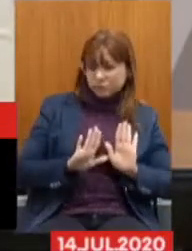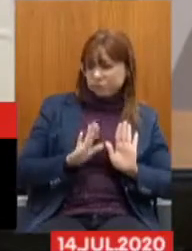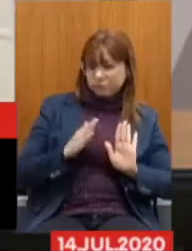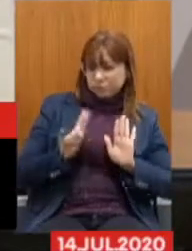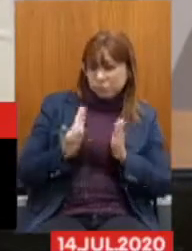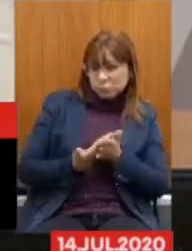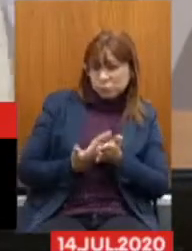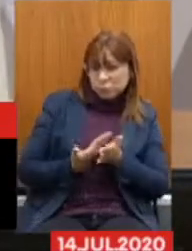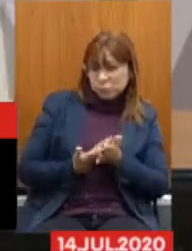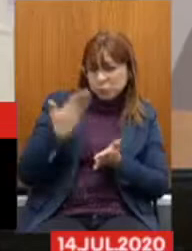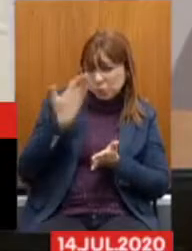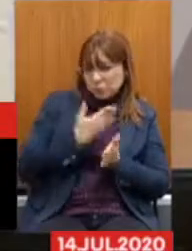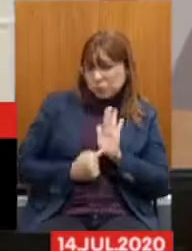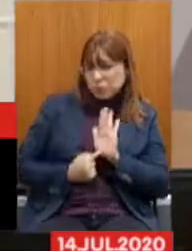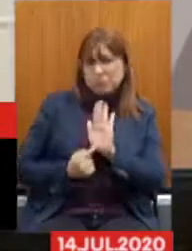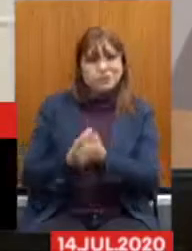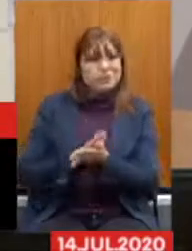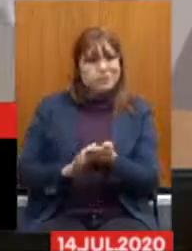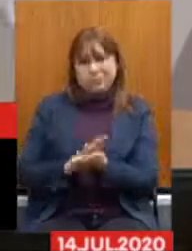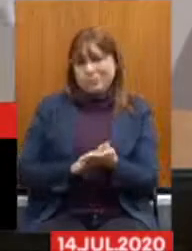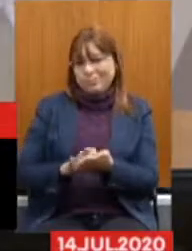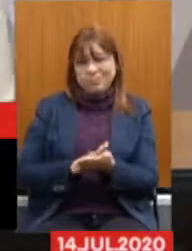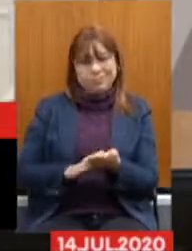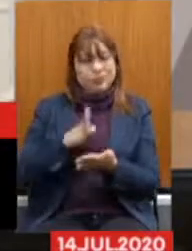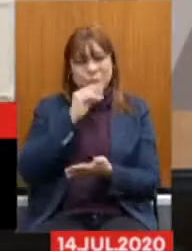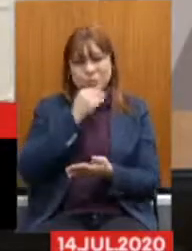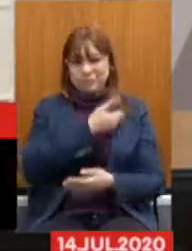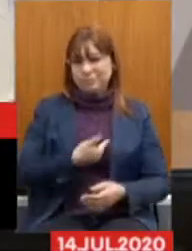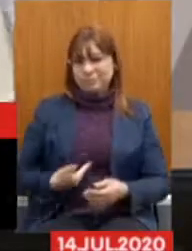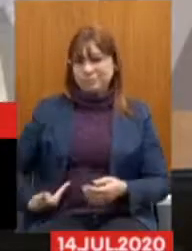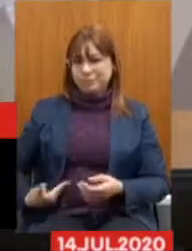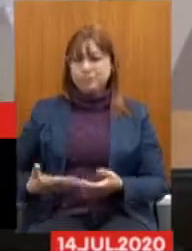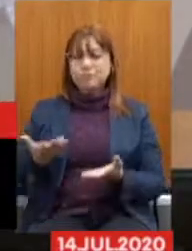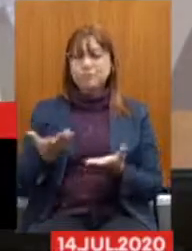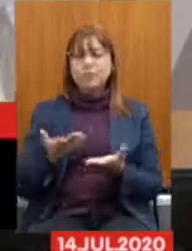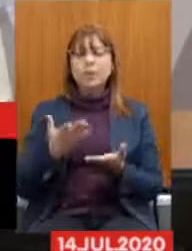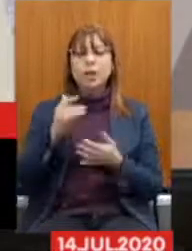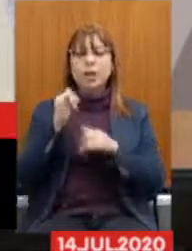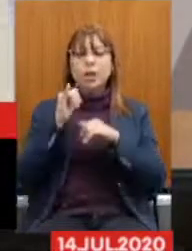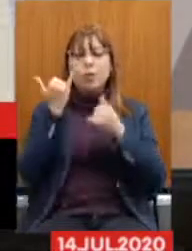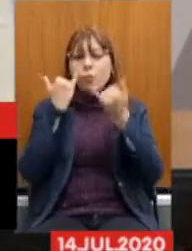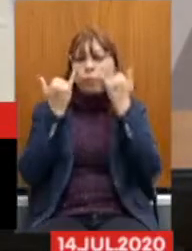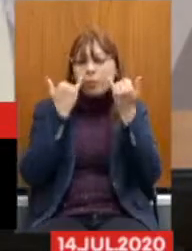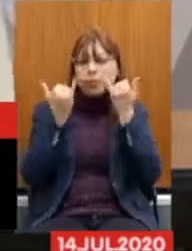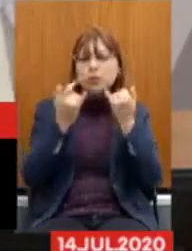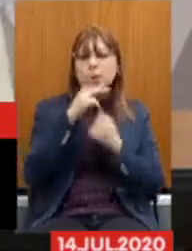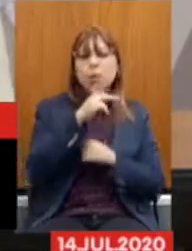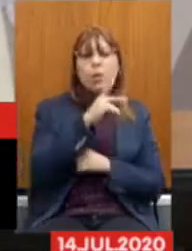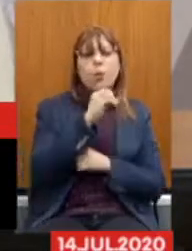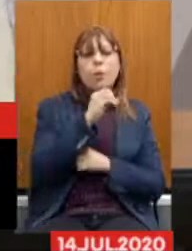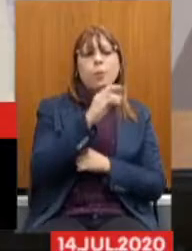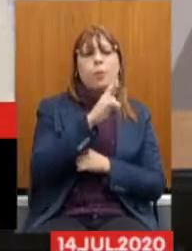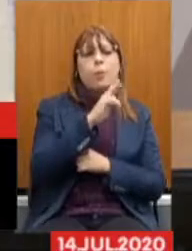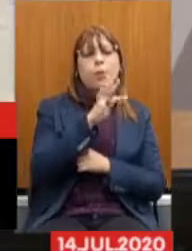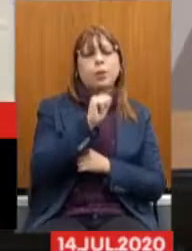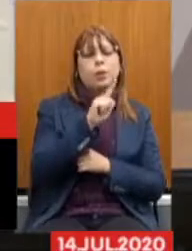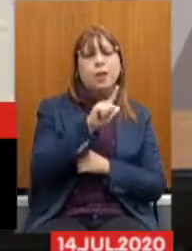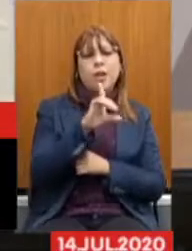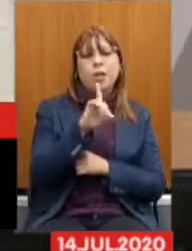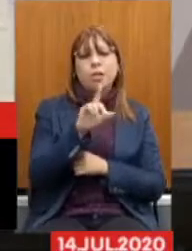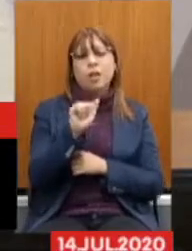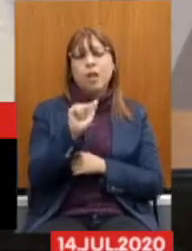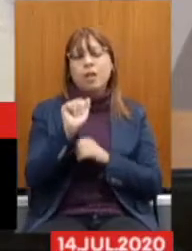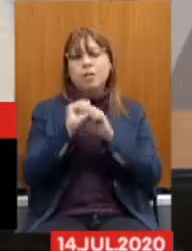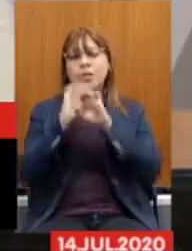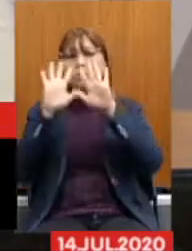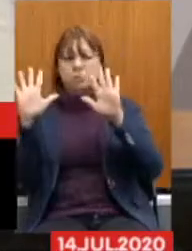Não houve Discussão Com servidores Os dados Do portal Da transparência Estão confusos A gente Tem dúvidas Não